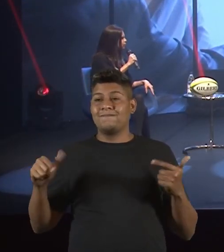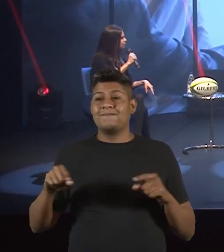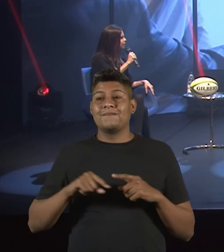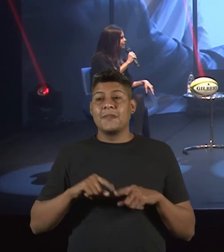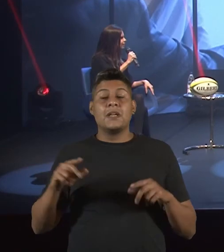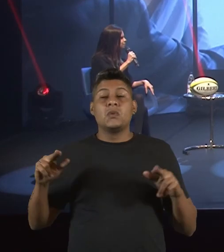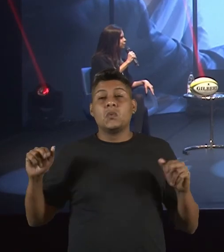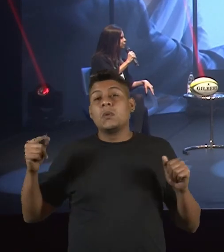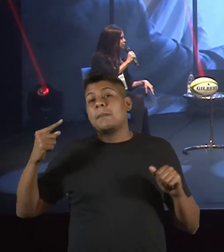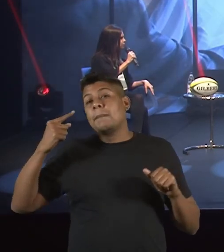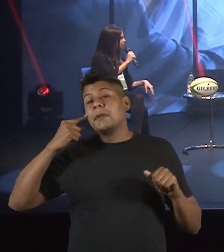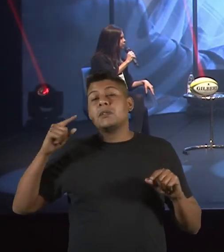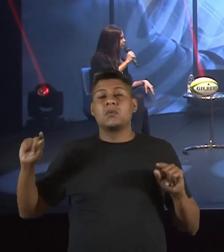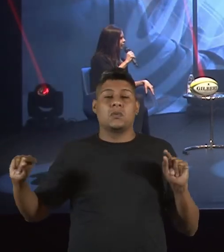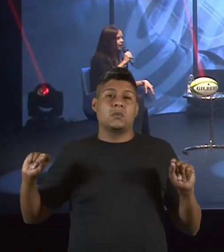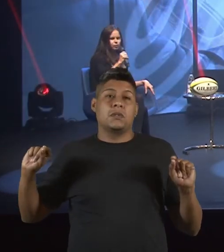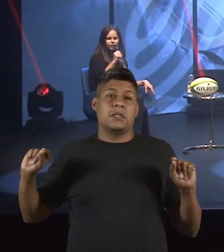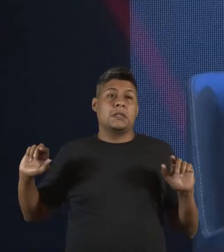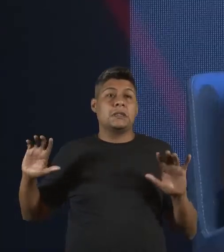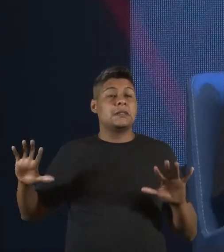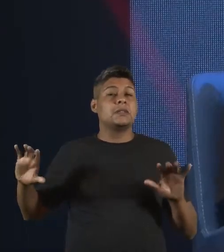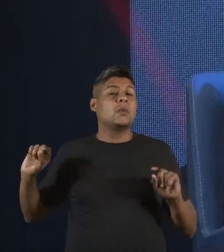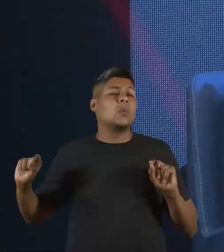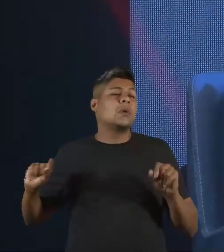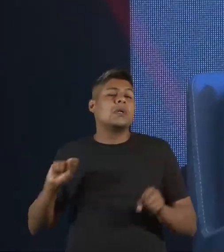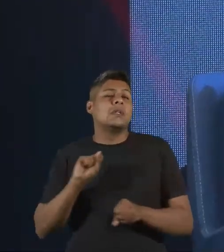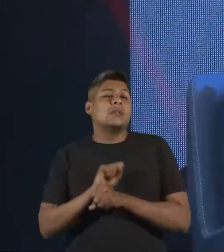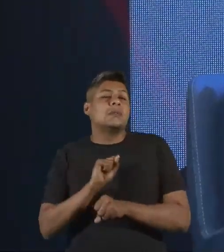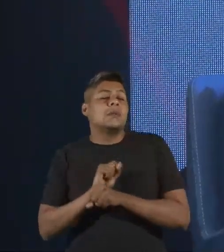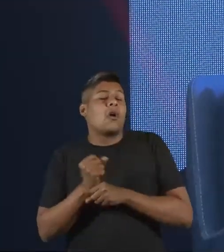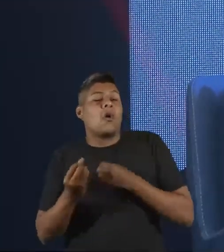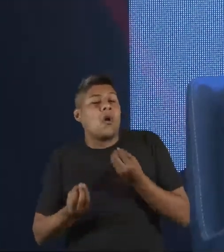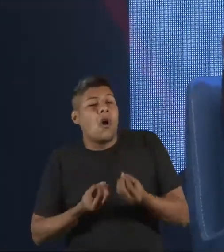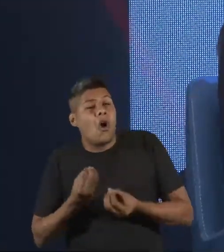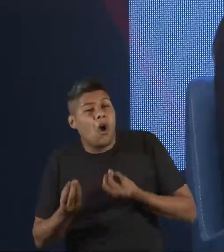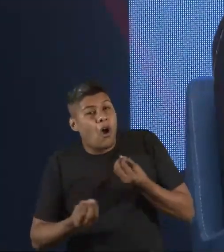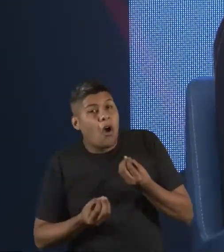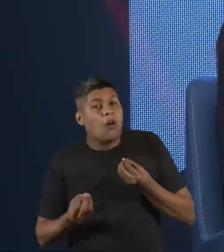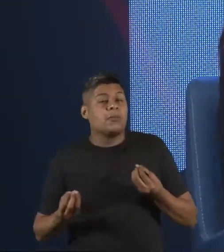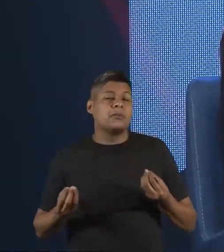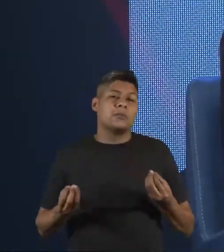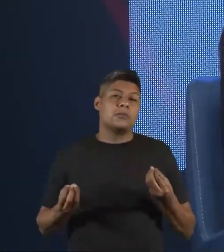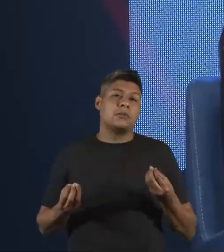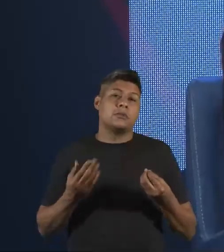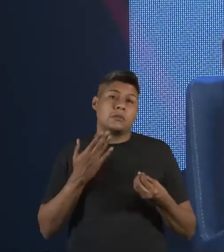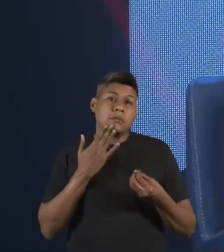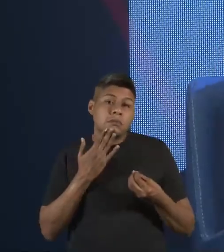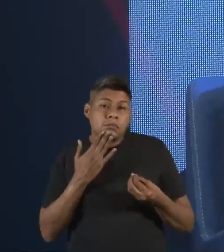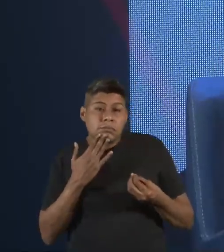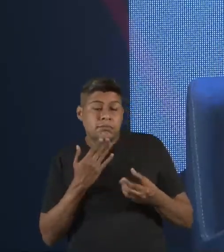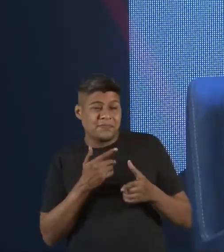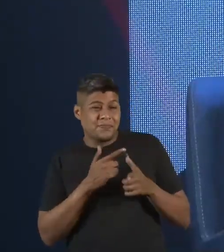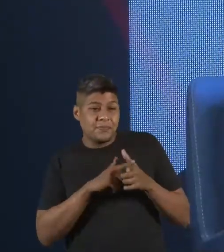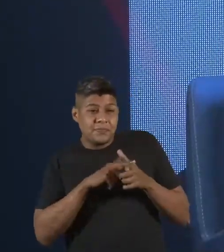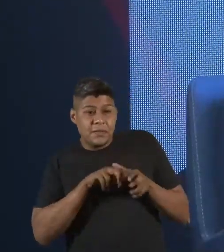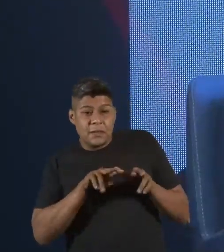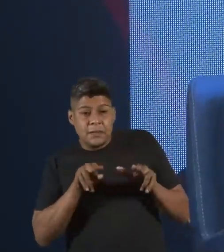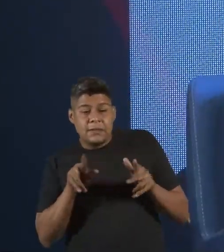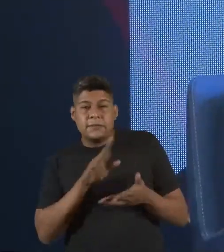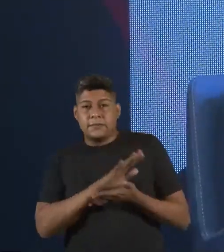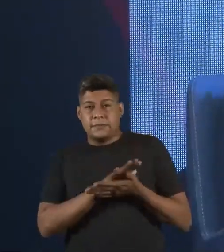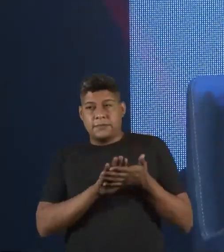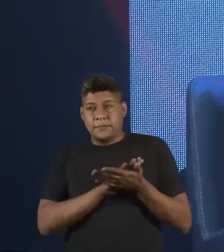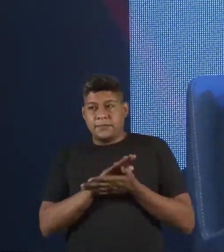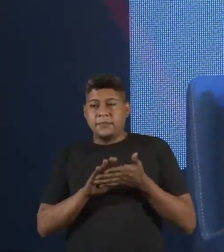também nunca pensei muito sobre isso. O que me aguarda? Como é que vai ser? Será que vai ser? Não ficava problematizando as coisas.